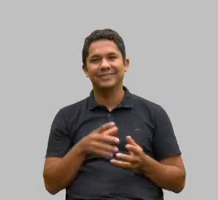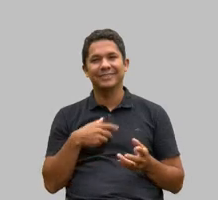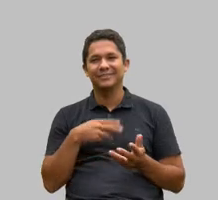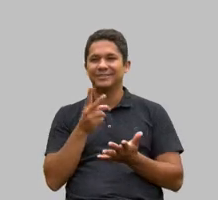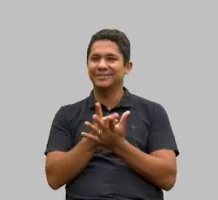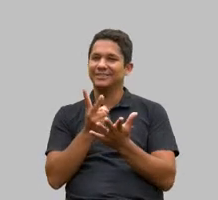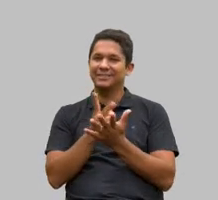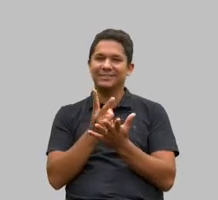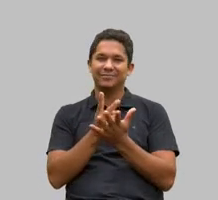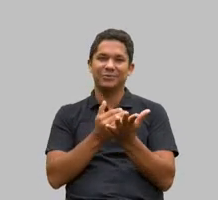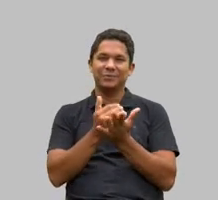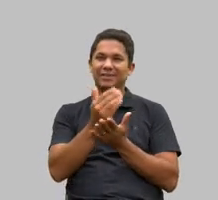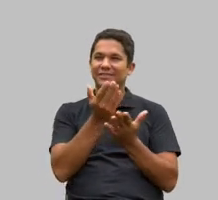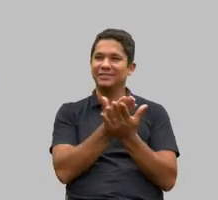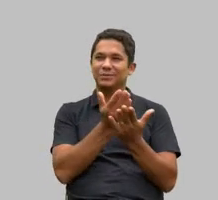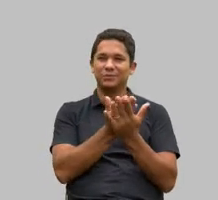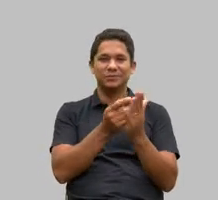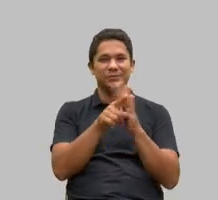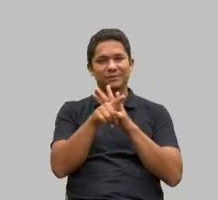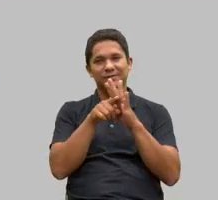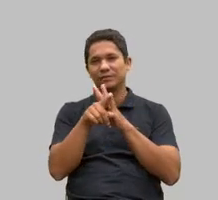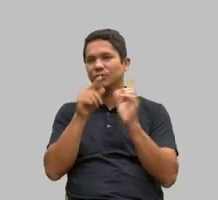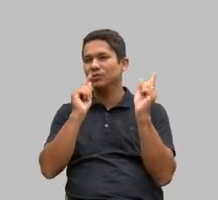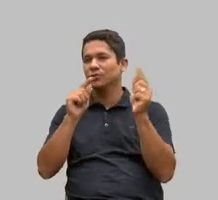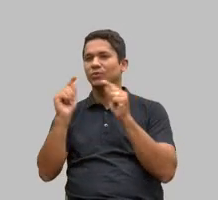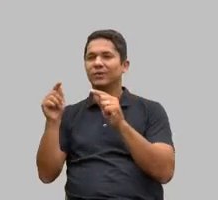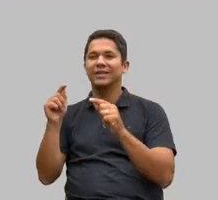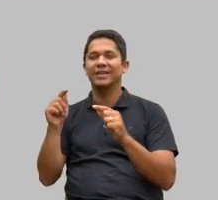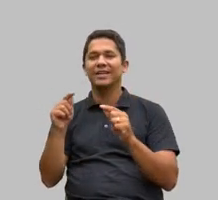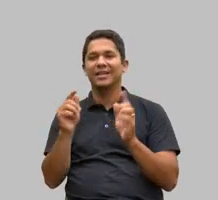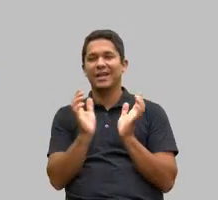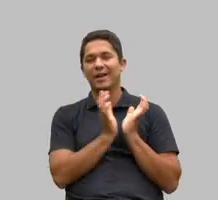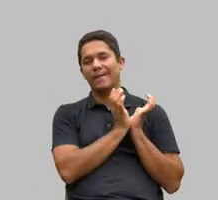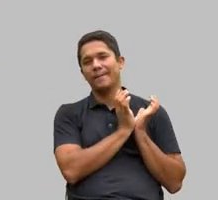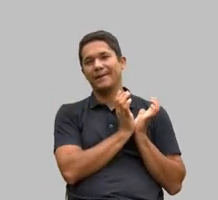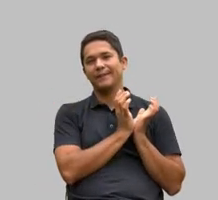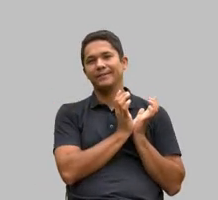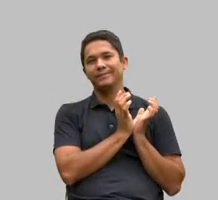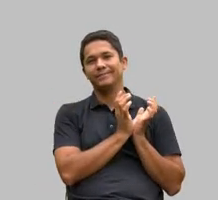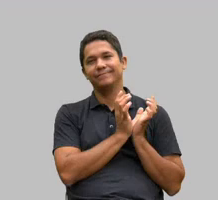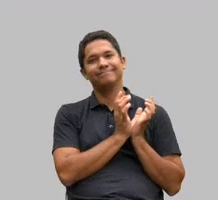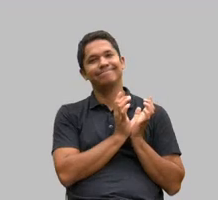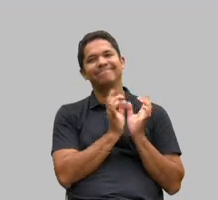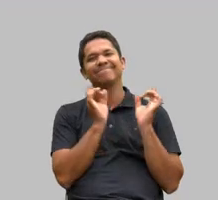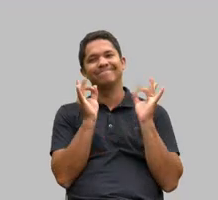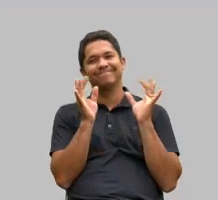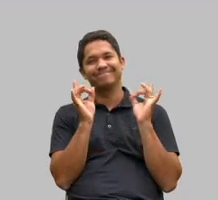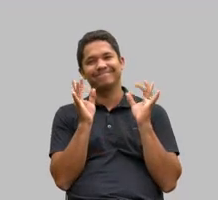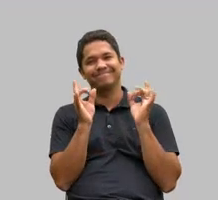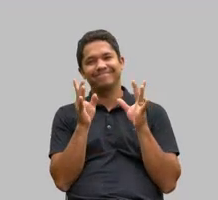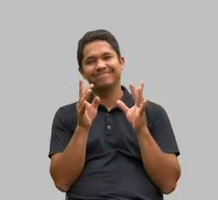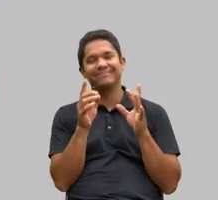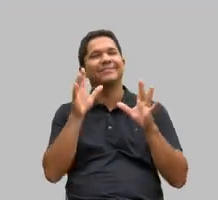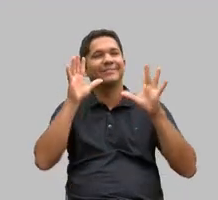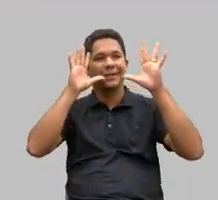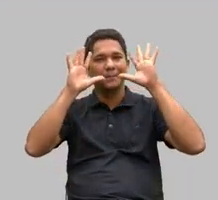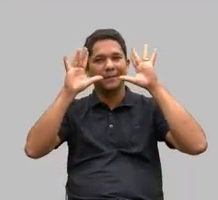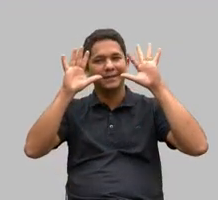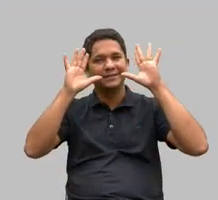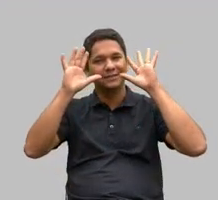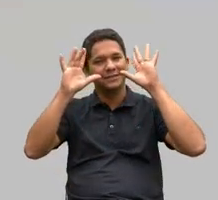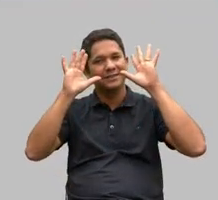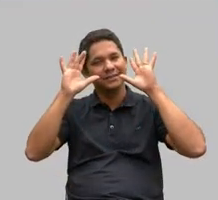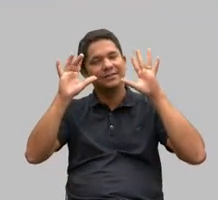do estudo do que seria uma APAI gente é maravilhoso repensar a